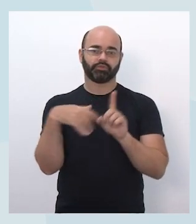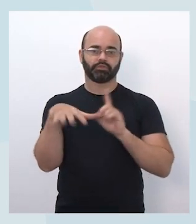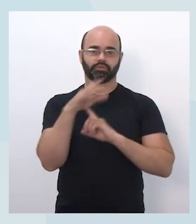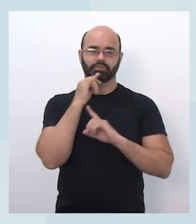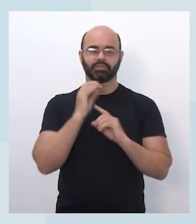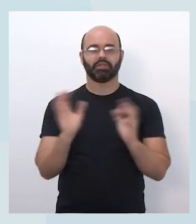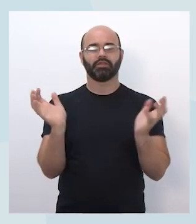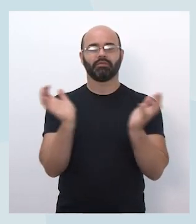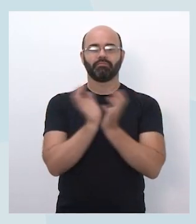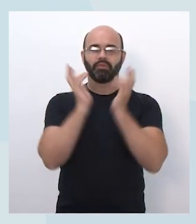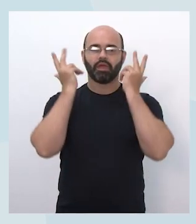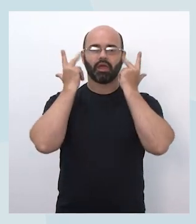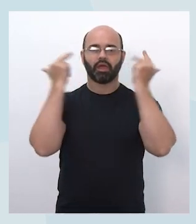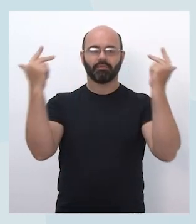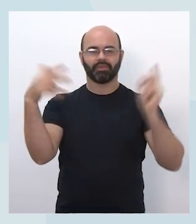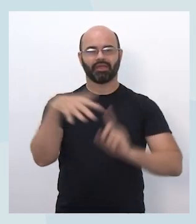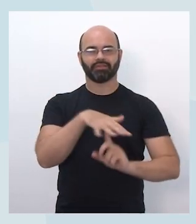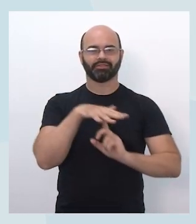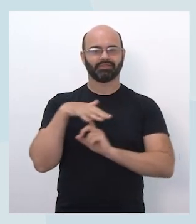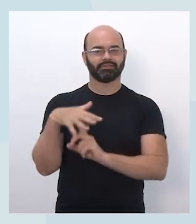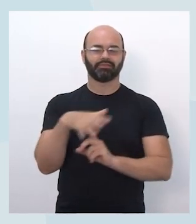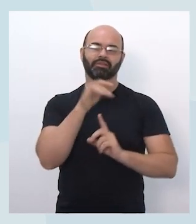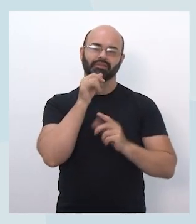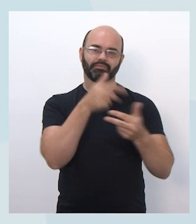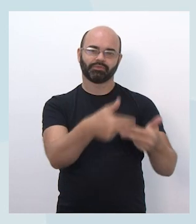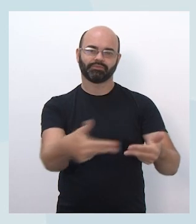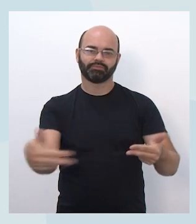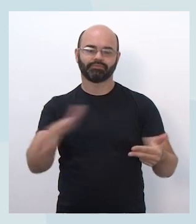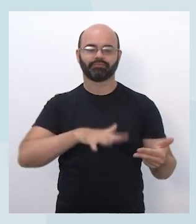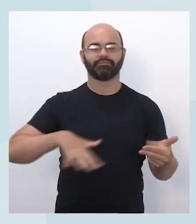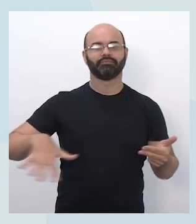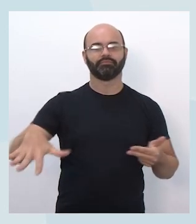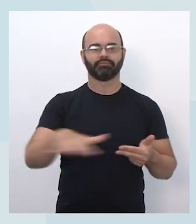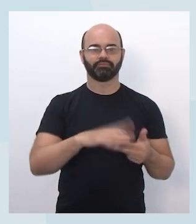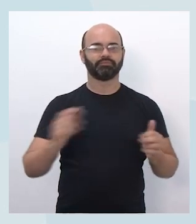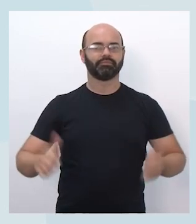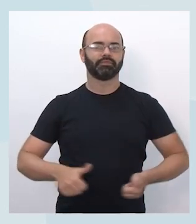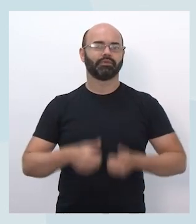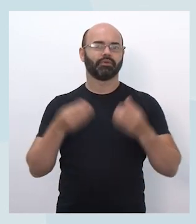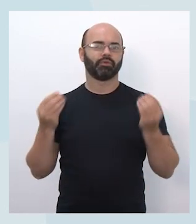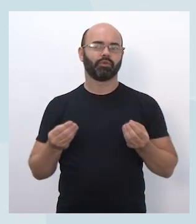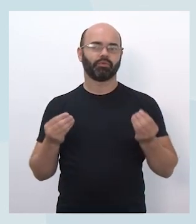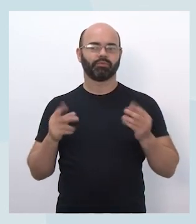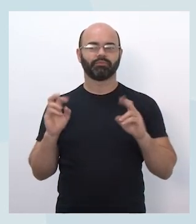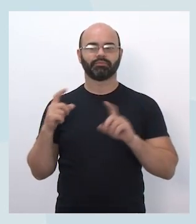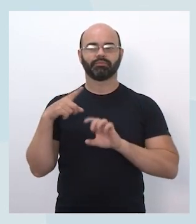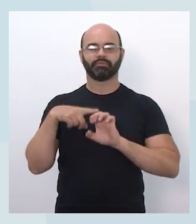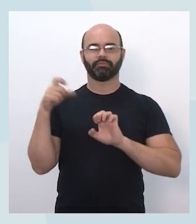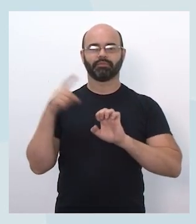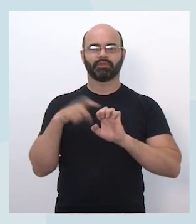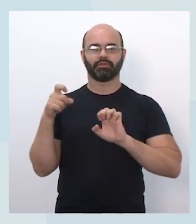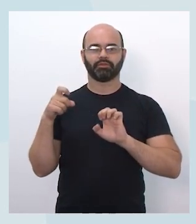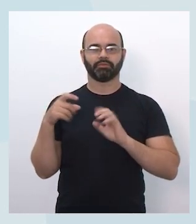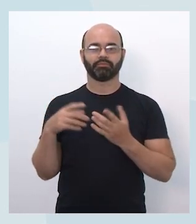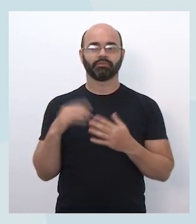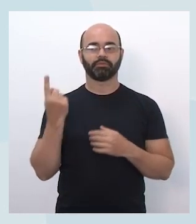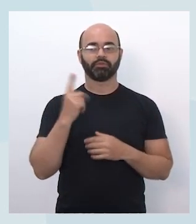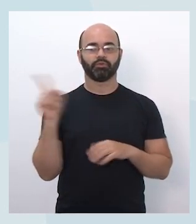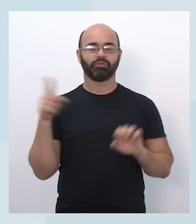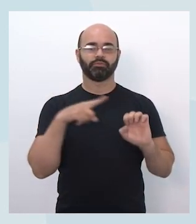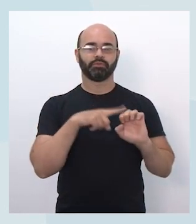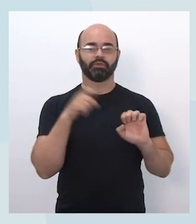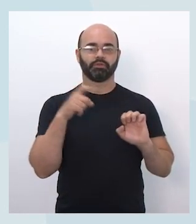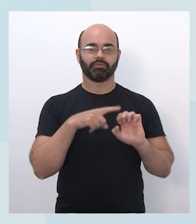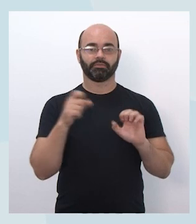o desafio que vai estar proposto aí nas suas diferentes dimensões. Aqui no empreendedorismo, que seria a última fase, seria a